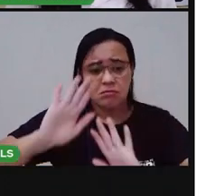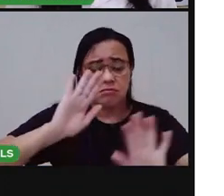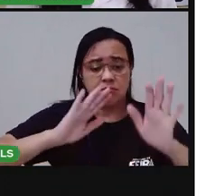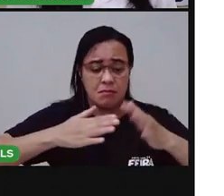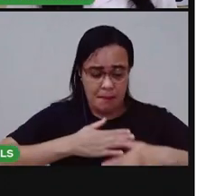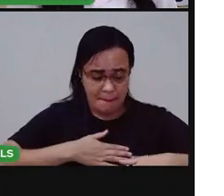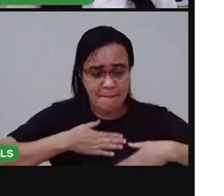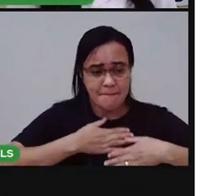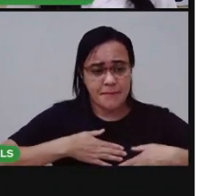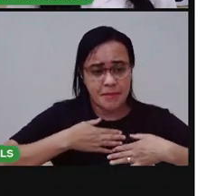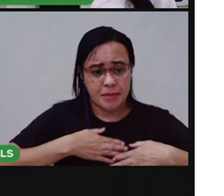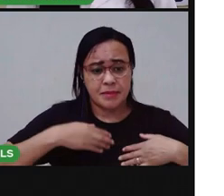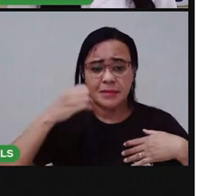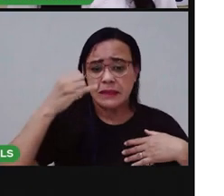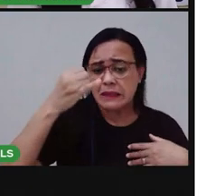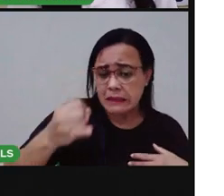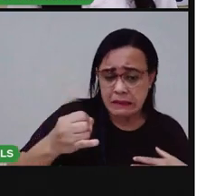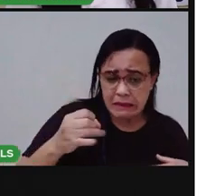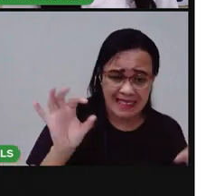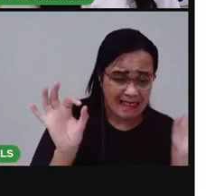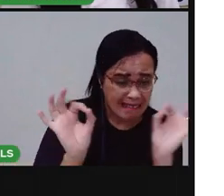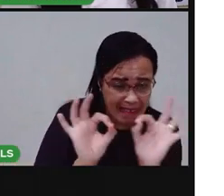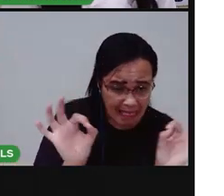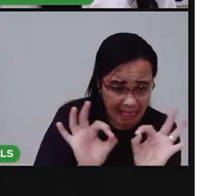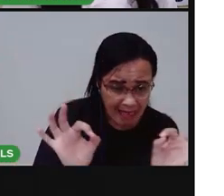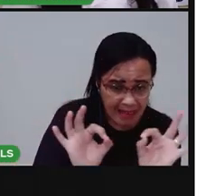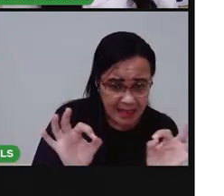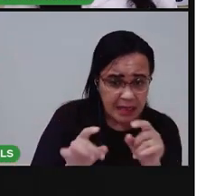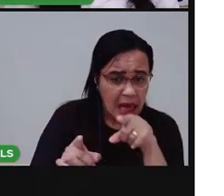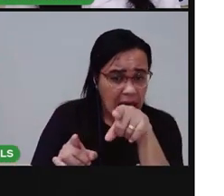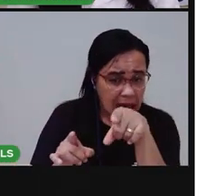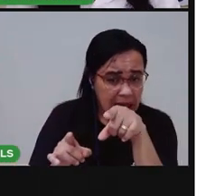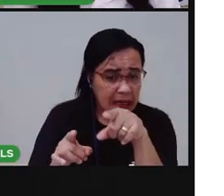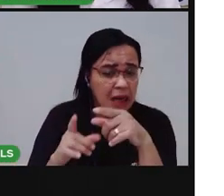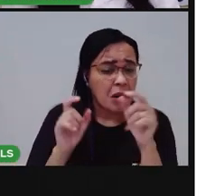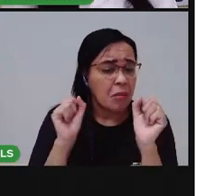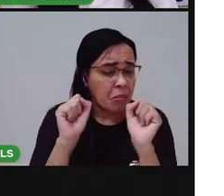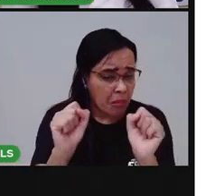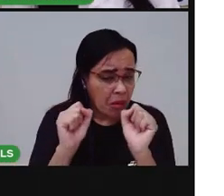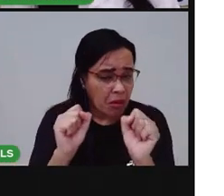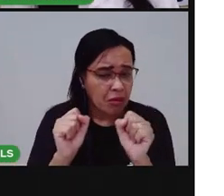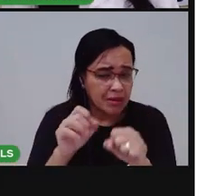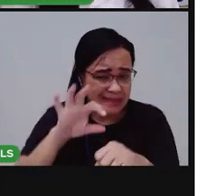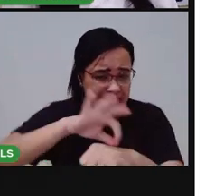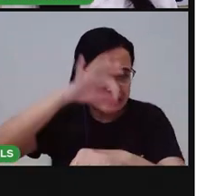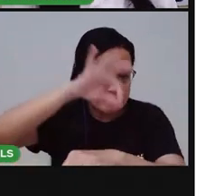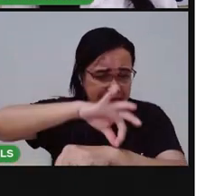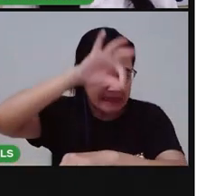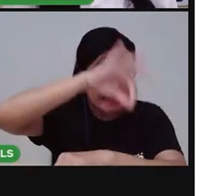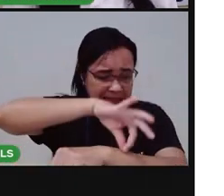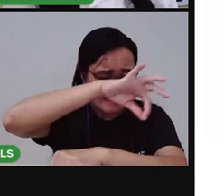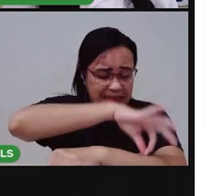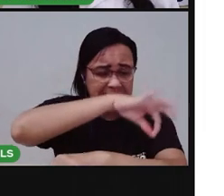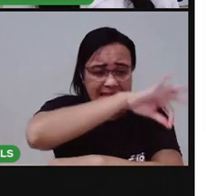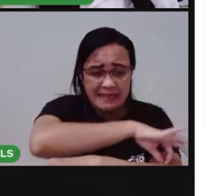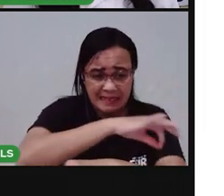cuida da higiene dele, não dá banho, por exemplo, ele pode ficar com pulgas, né? Com...